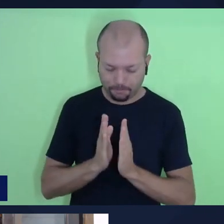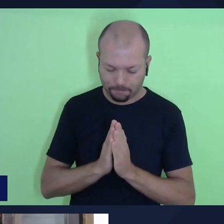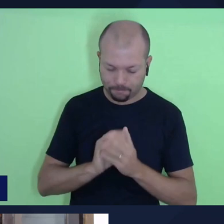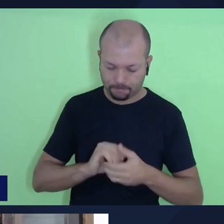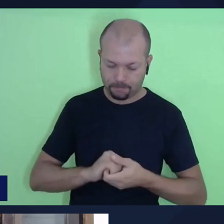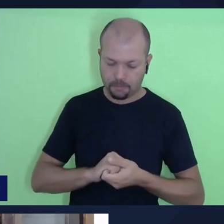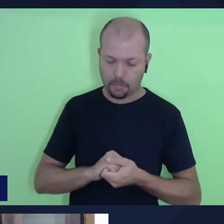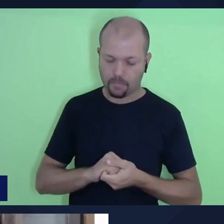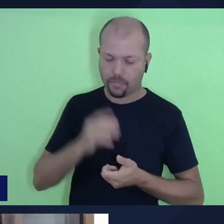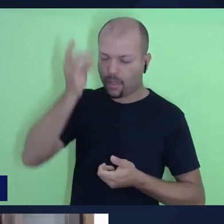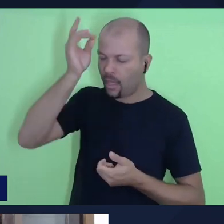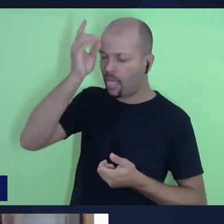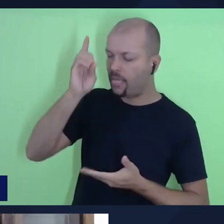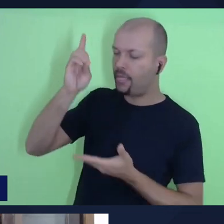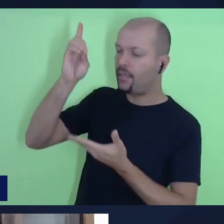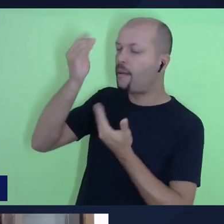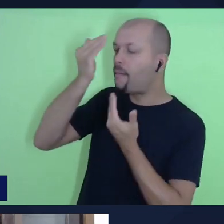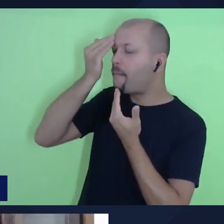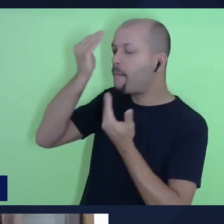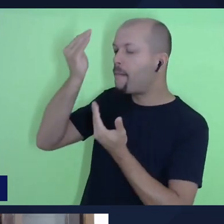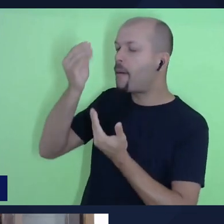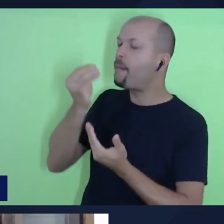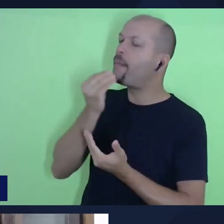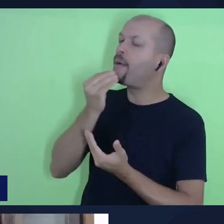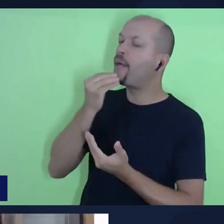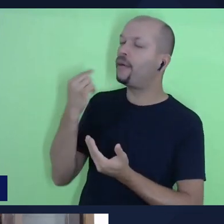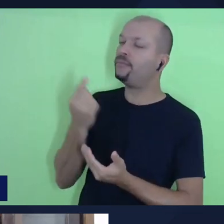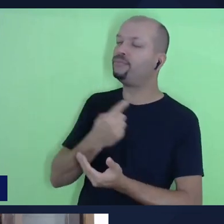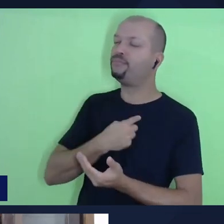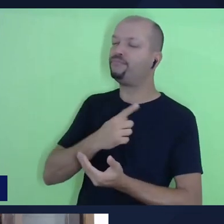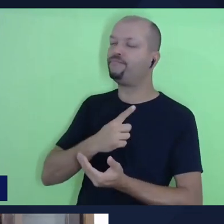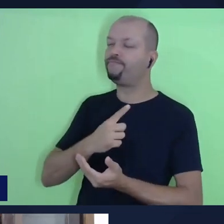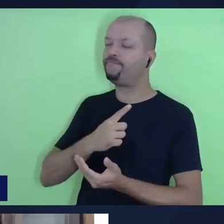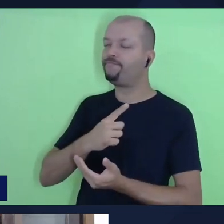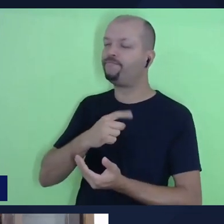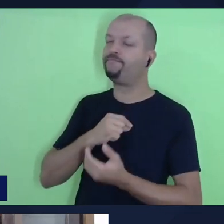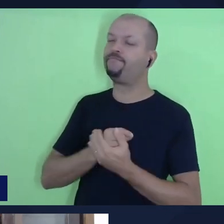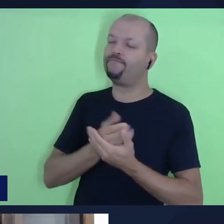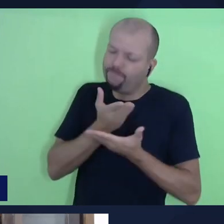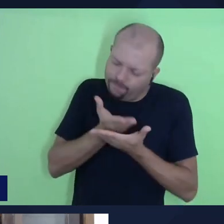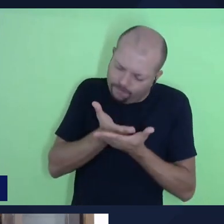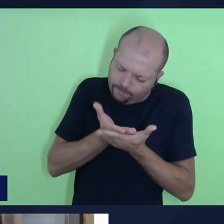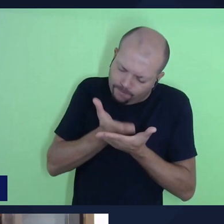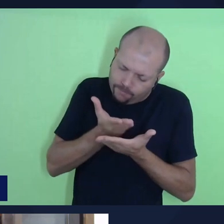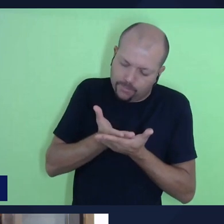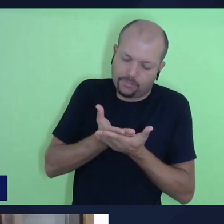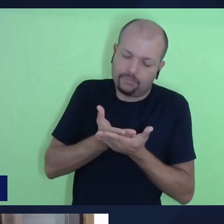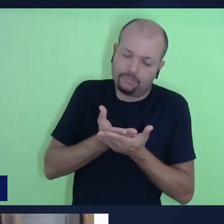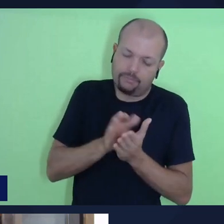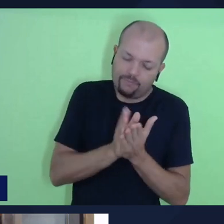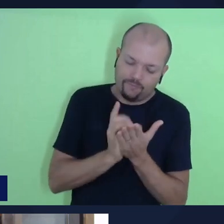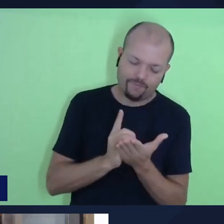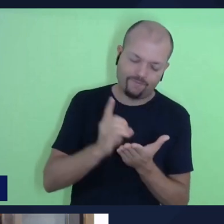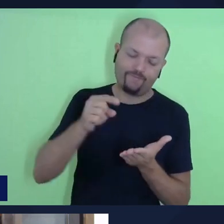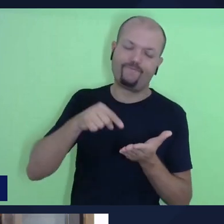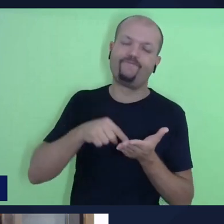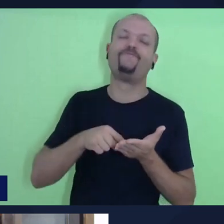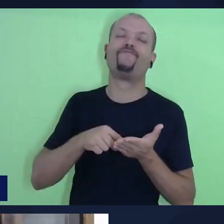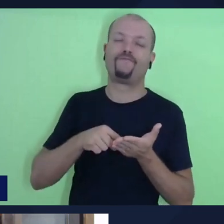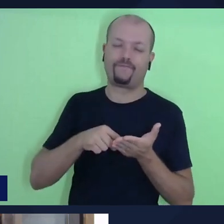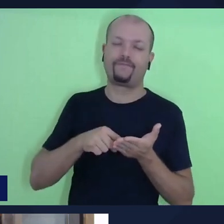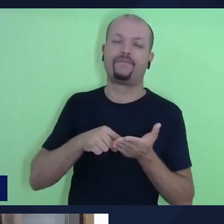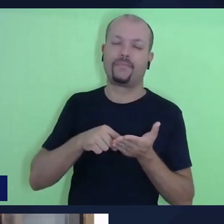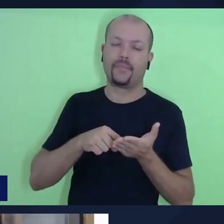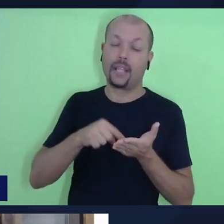Santo Deus, obrigado pelo privilégio que temos de escavar nas escrituras, dela vem